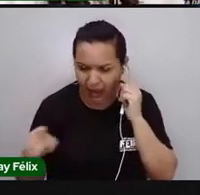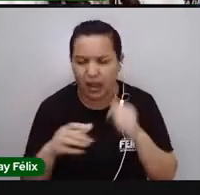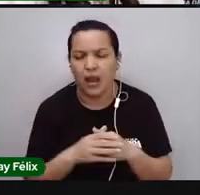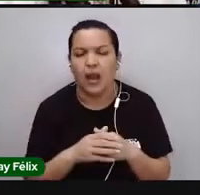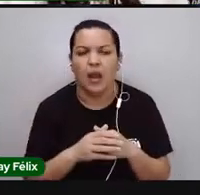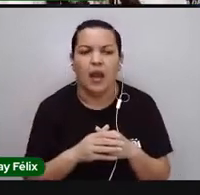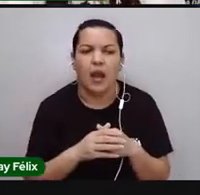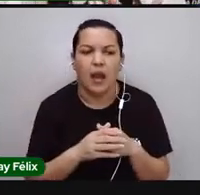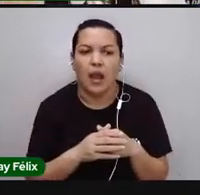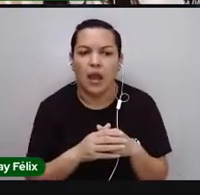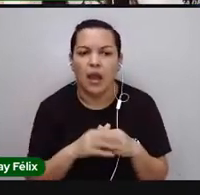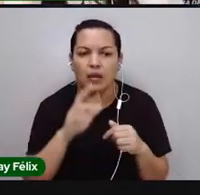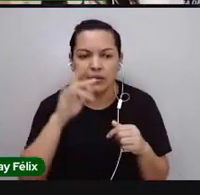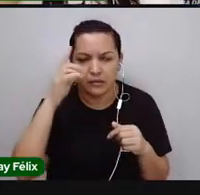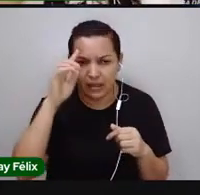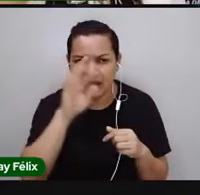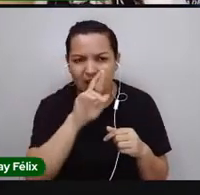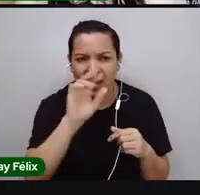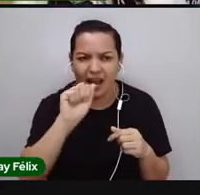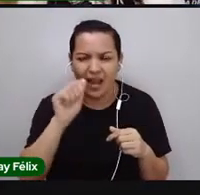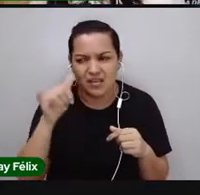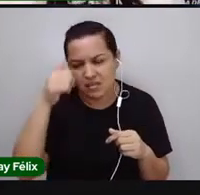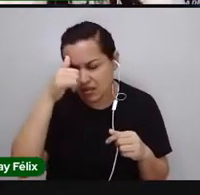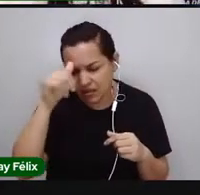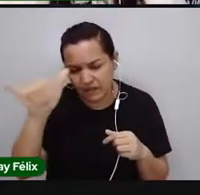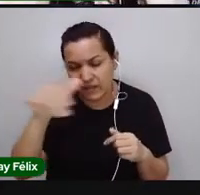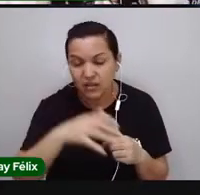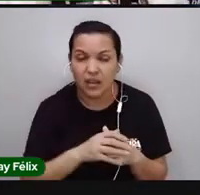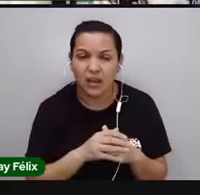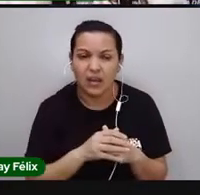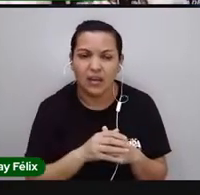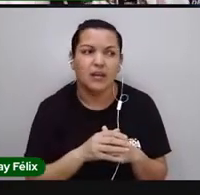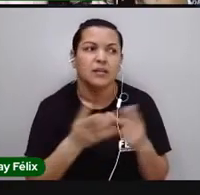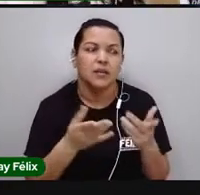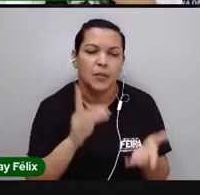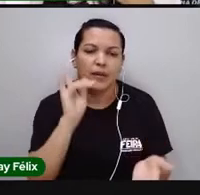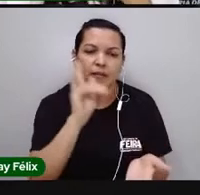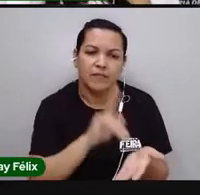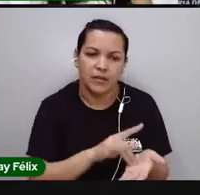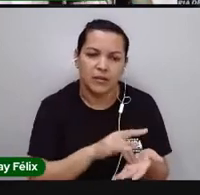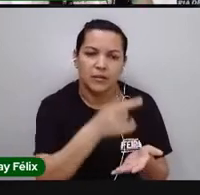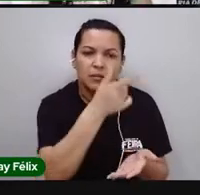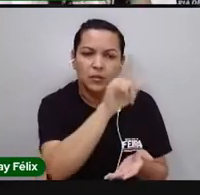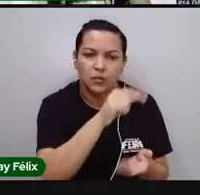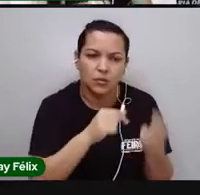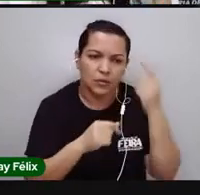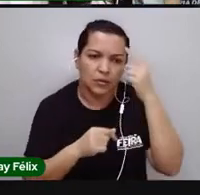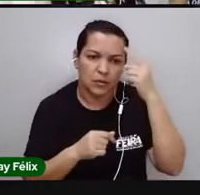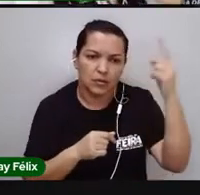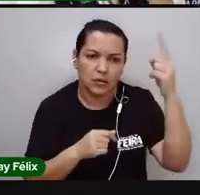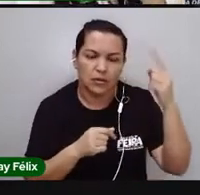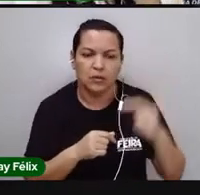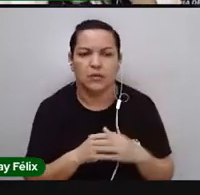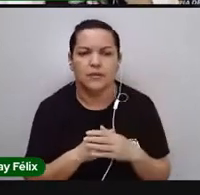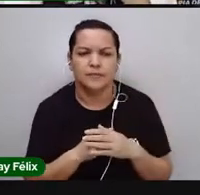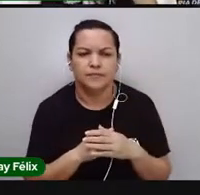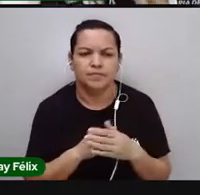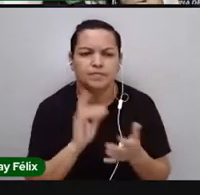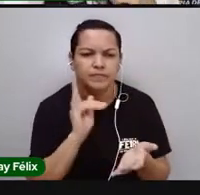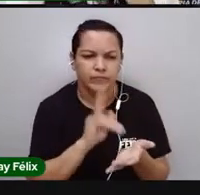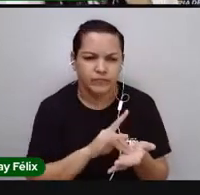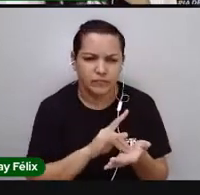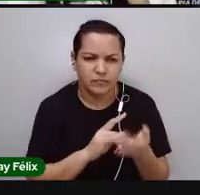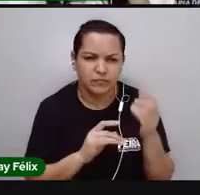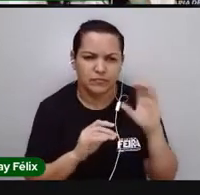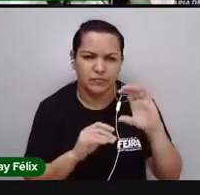que é equivocada, quanto para validar outras. E aí pensando em validação, pensando em ciência